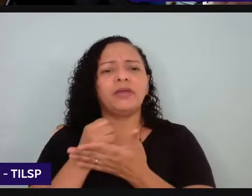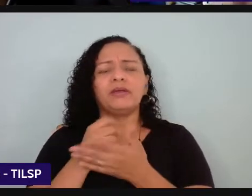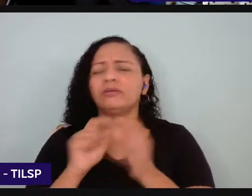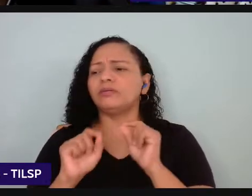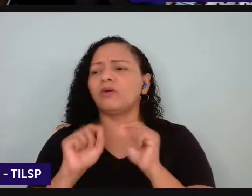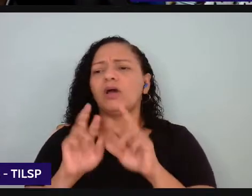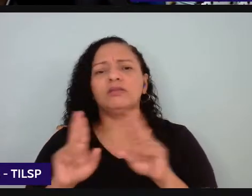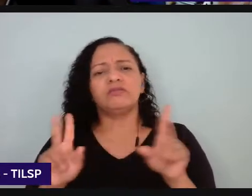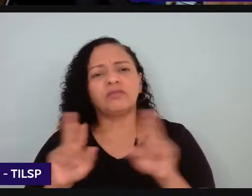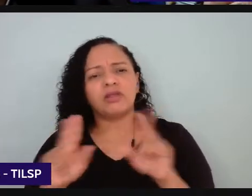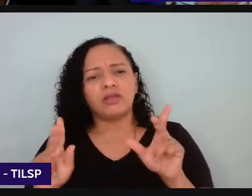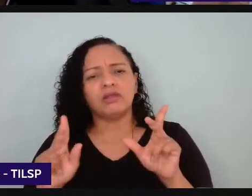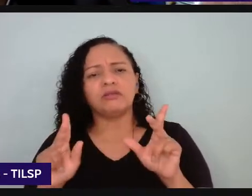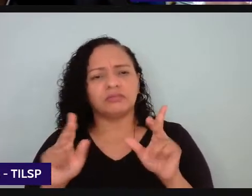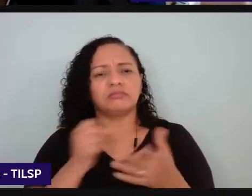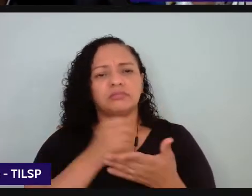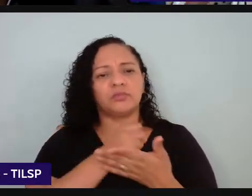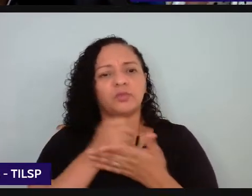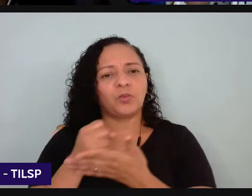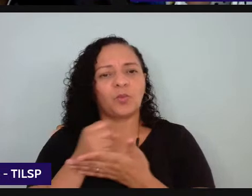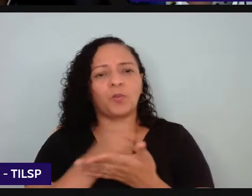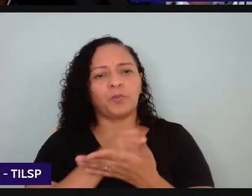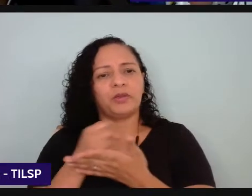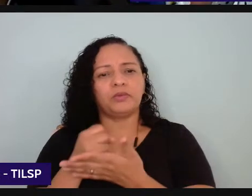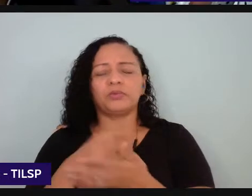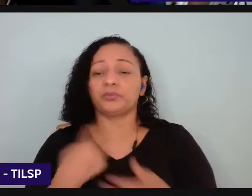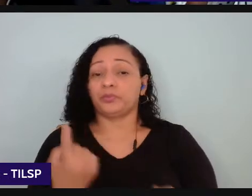dois documentos nós que estamos